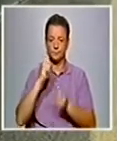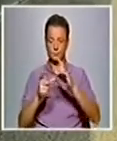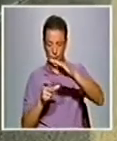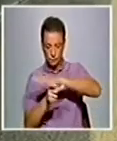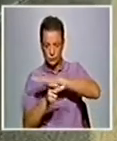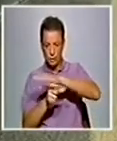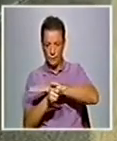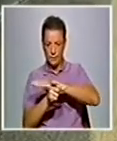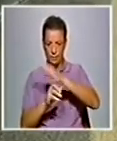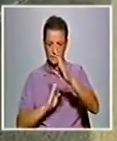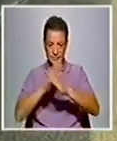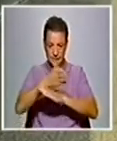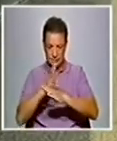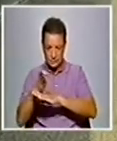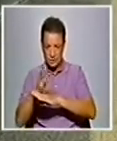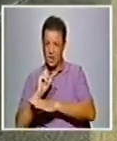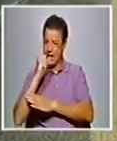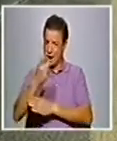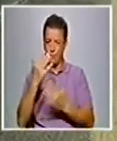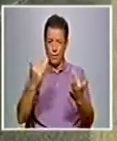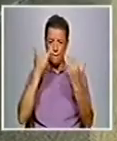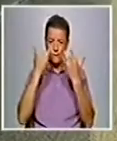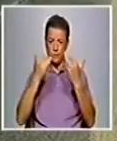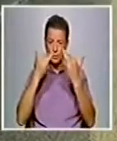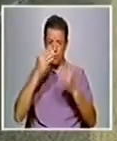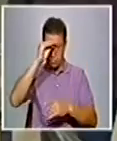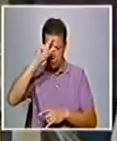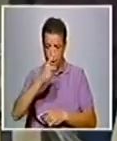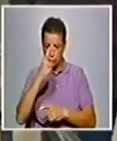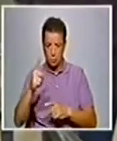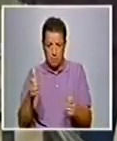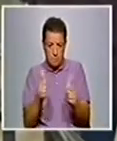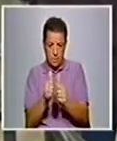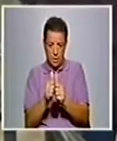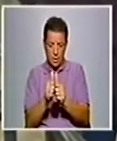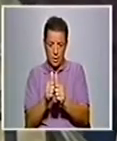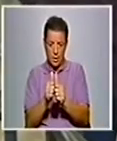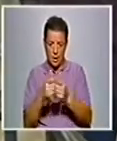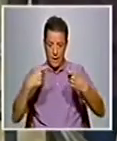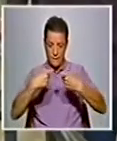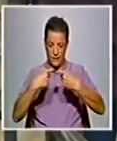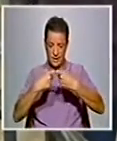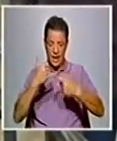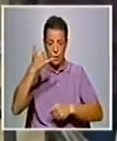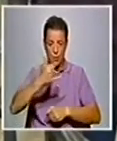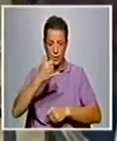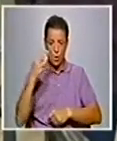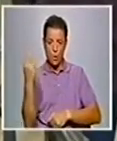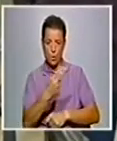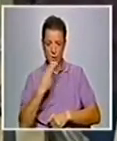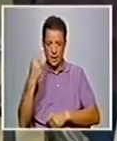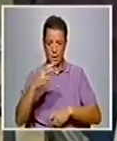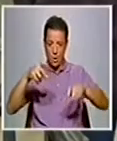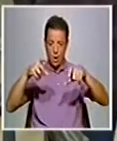vídeo permite-lhes acesso rápido à informação, a qualquer altura, sem o professor estar por perto. Unidade Curricular de Física 2, campo